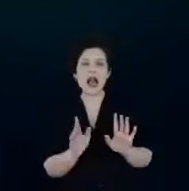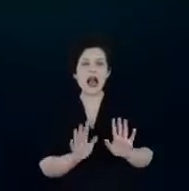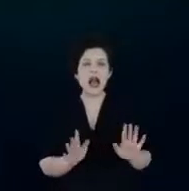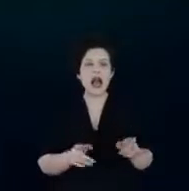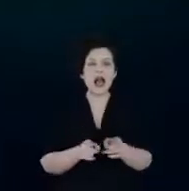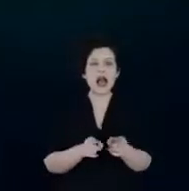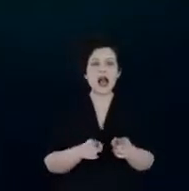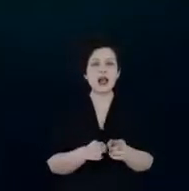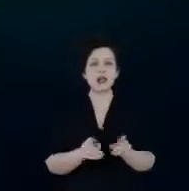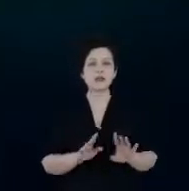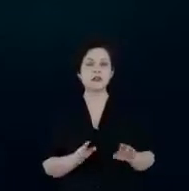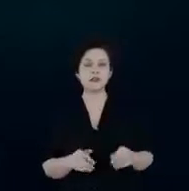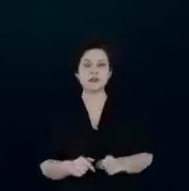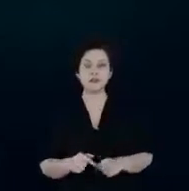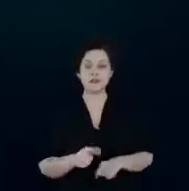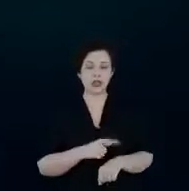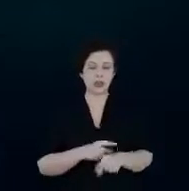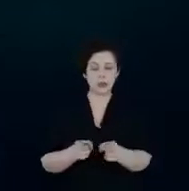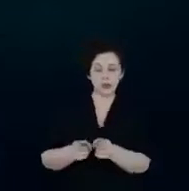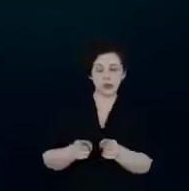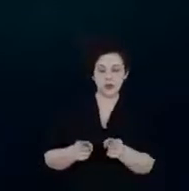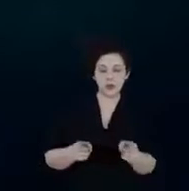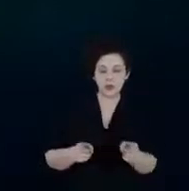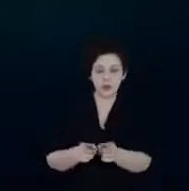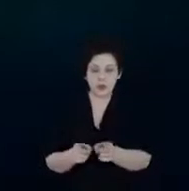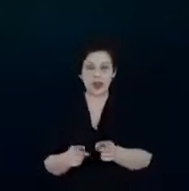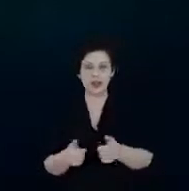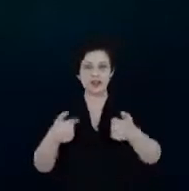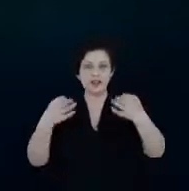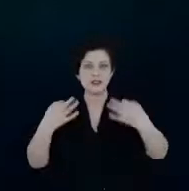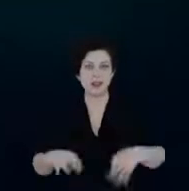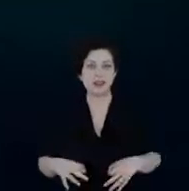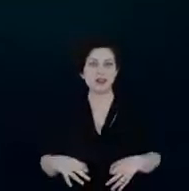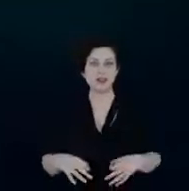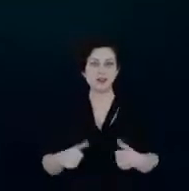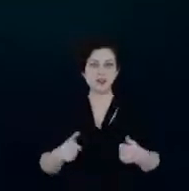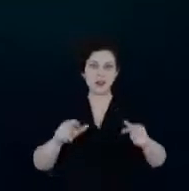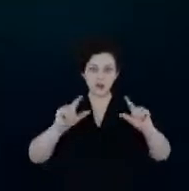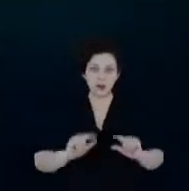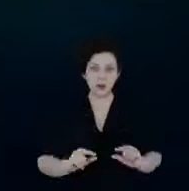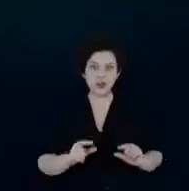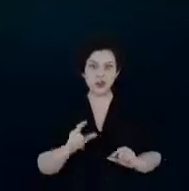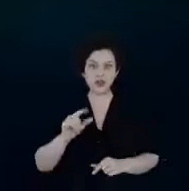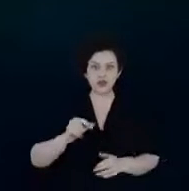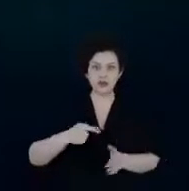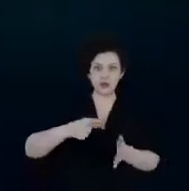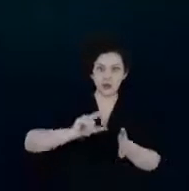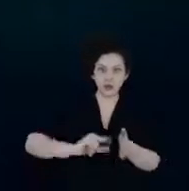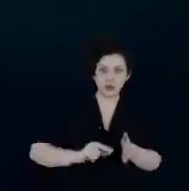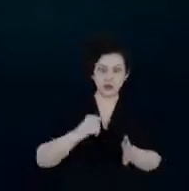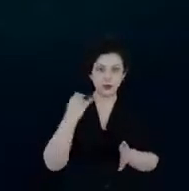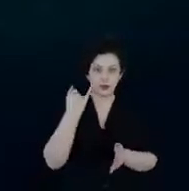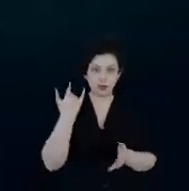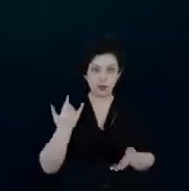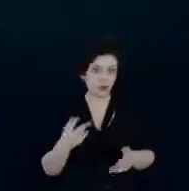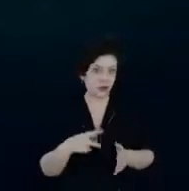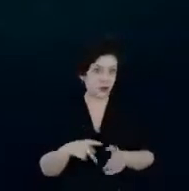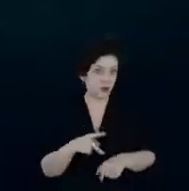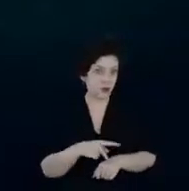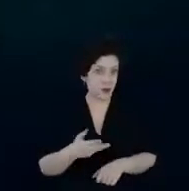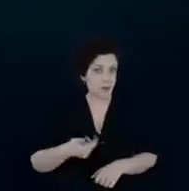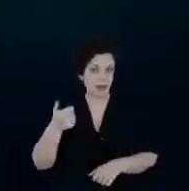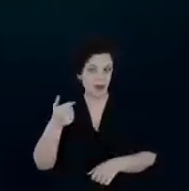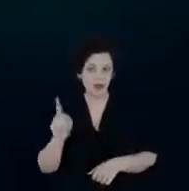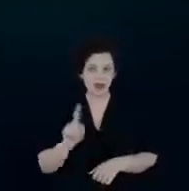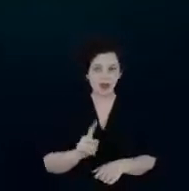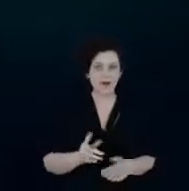prazo e mesmo a curtíssimo prazo deu certo isso teve uma redução tarifária importante para o nosso país ou não